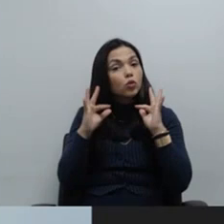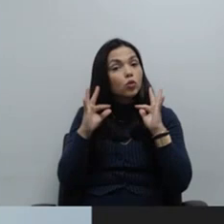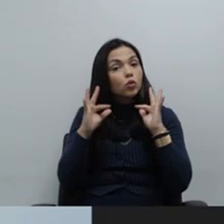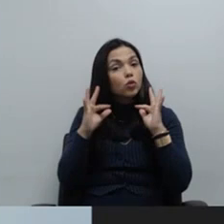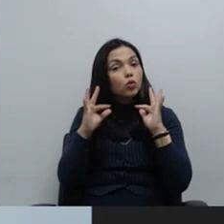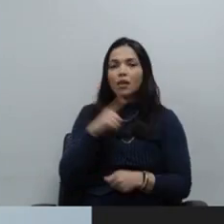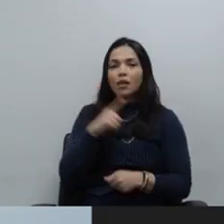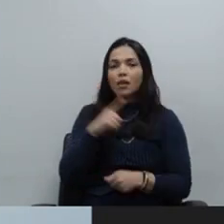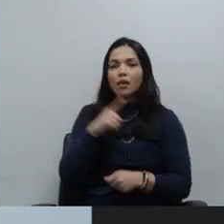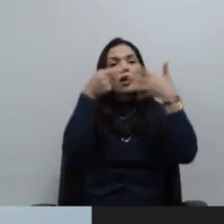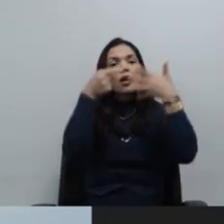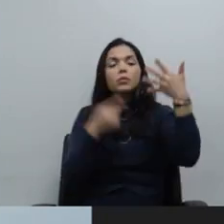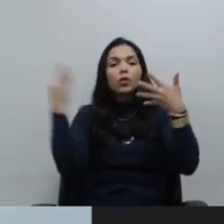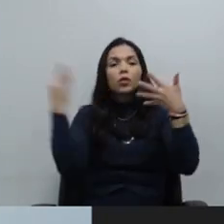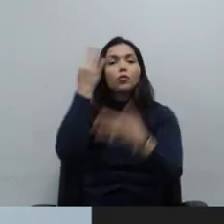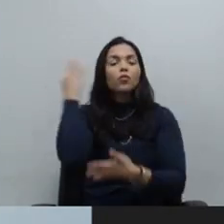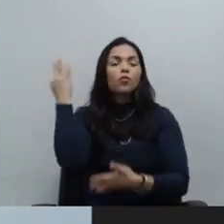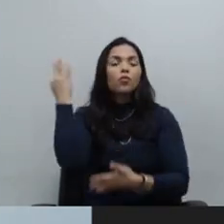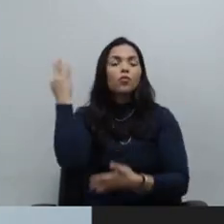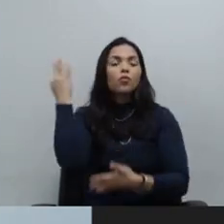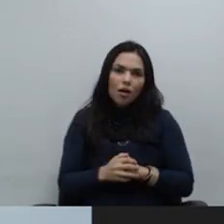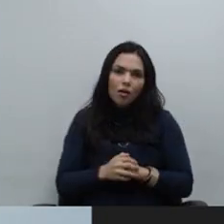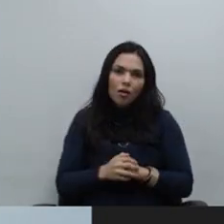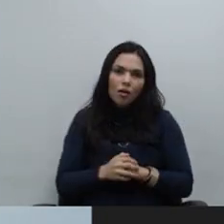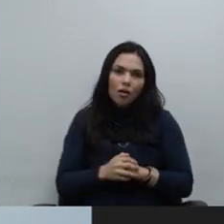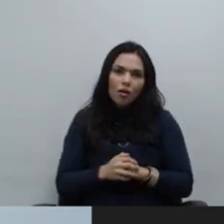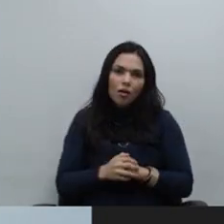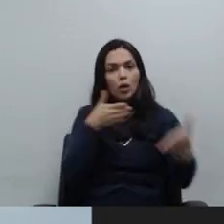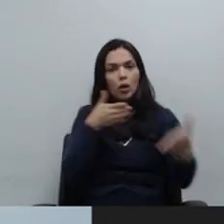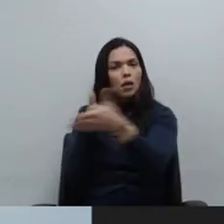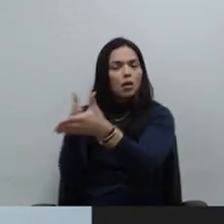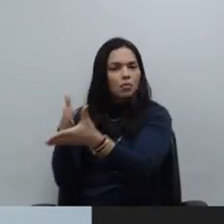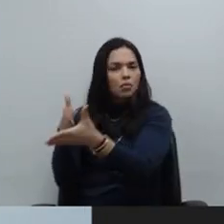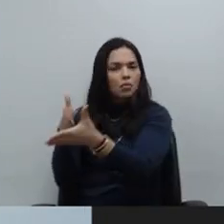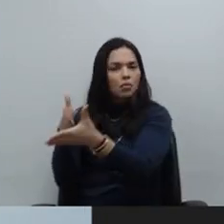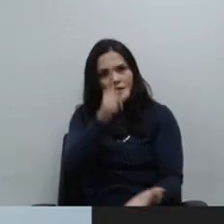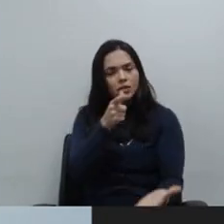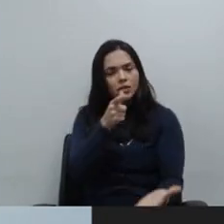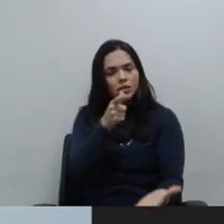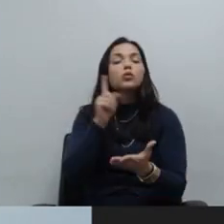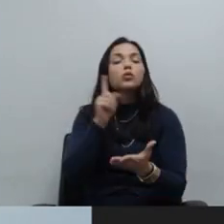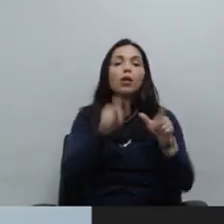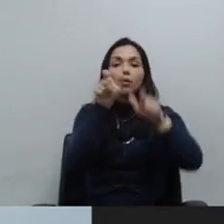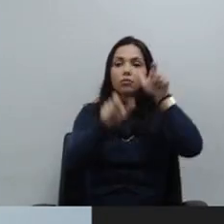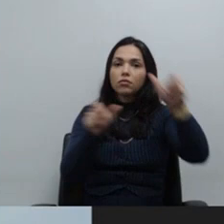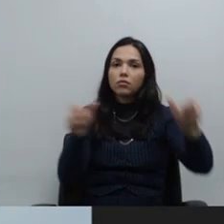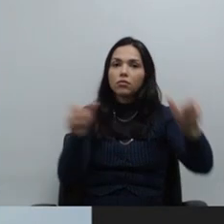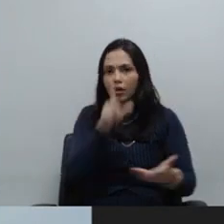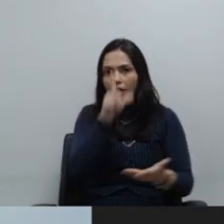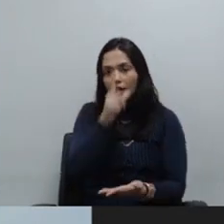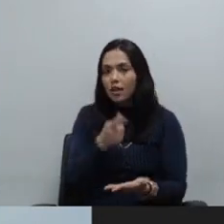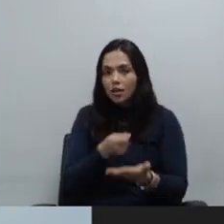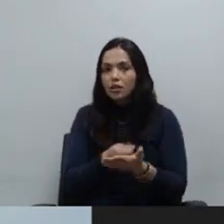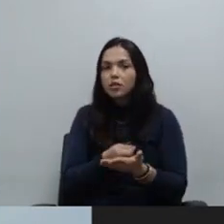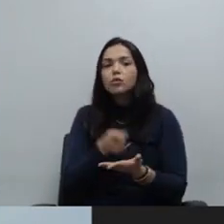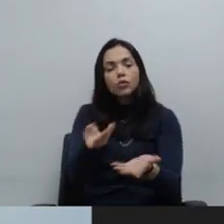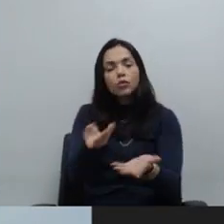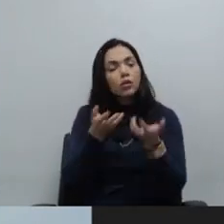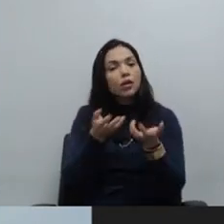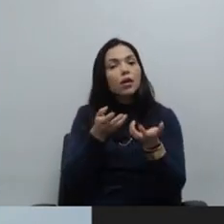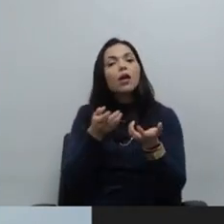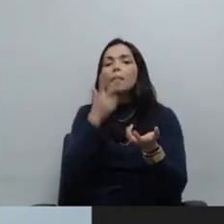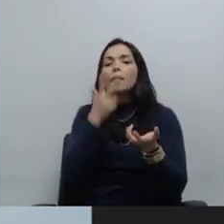que, quando a gente impede o devido processo legal, ou melhor, quando a impede os candidatos de recorrer das decisões que excluem ele, certamente a gente está